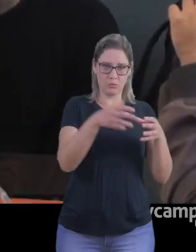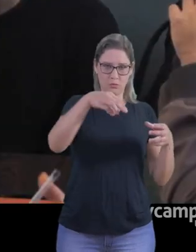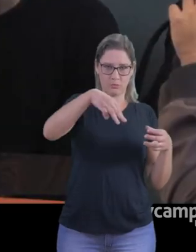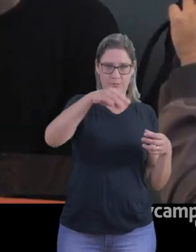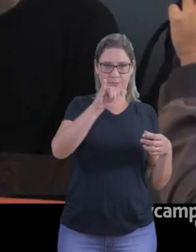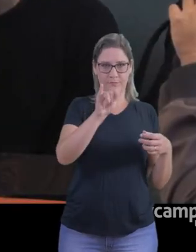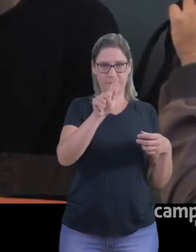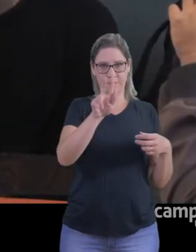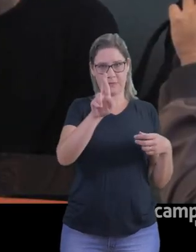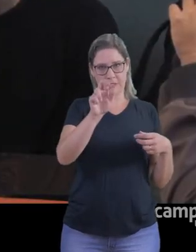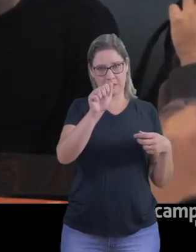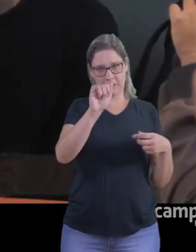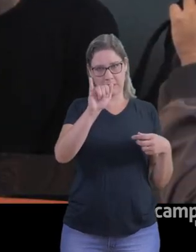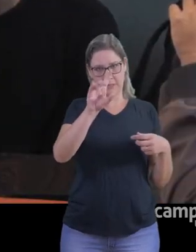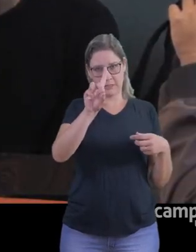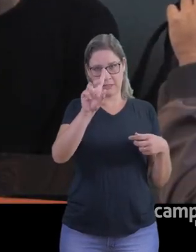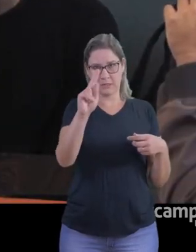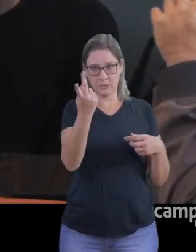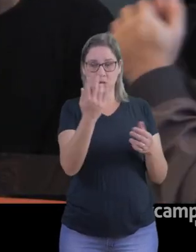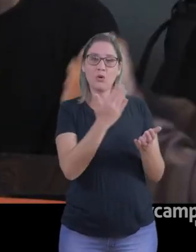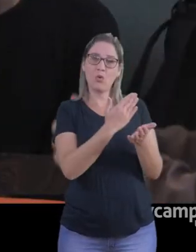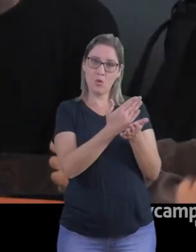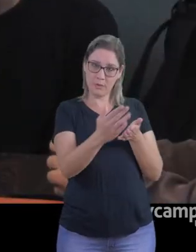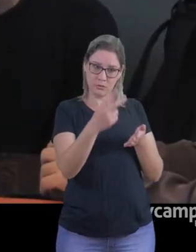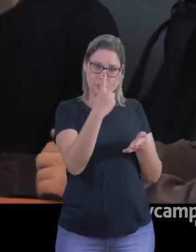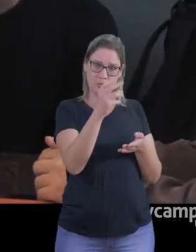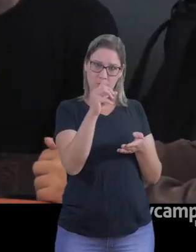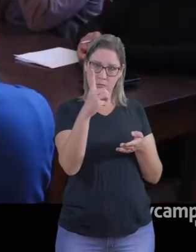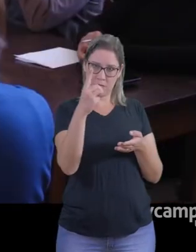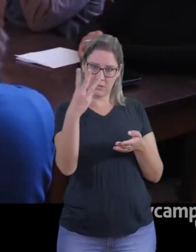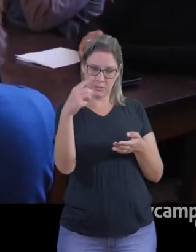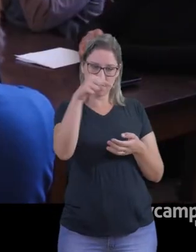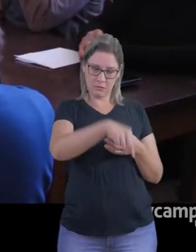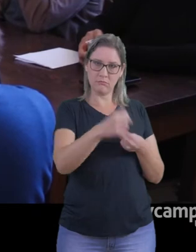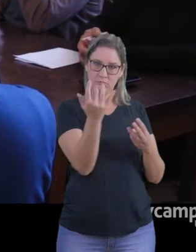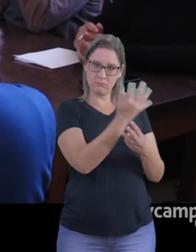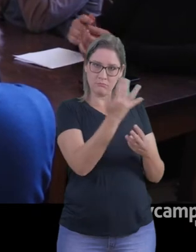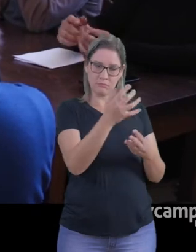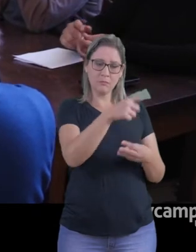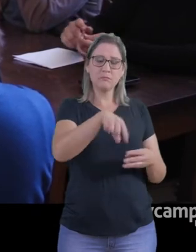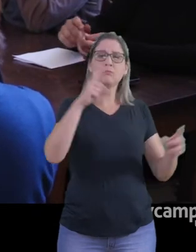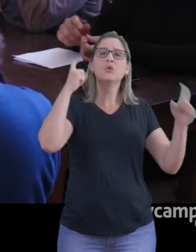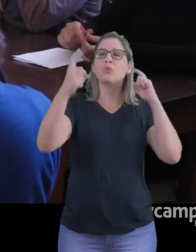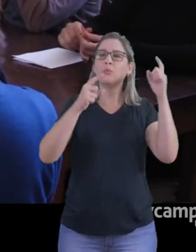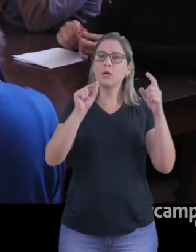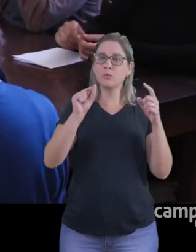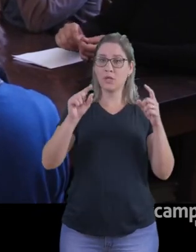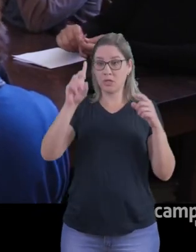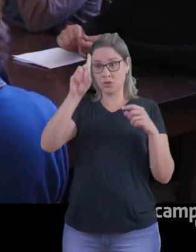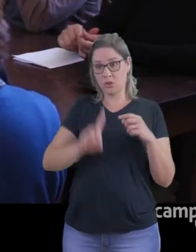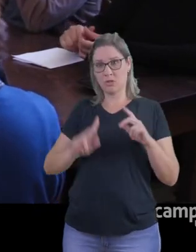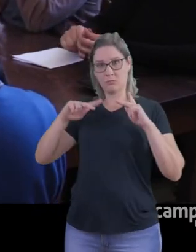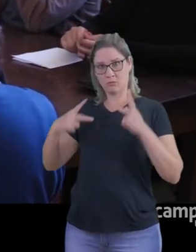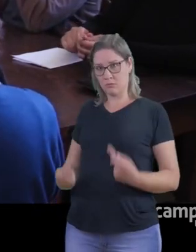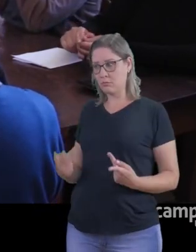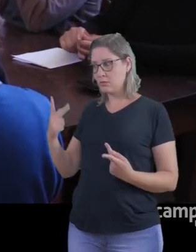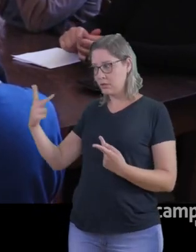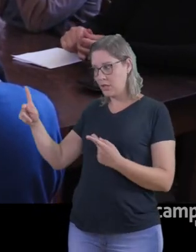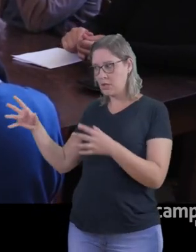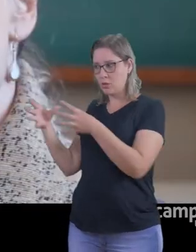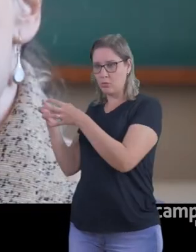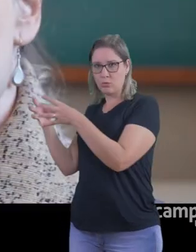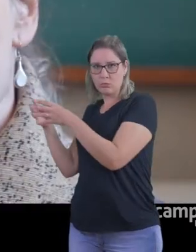O Migraide, ele nasceu na Universidade Federal em 2013, preocupado com um dos maiores desafios de direitos humanos na